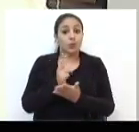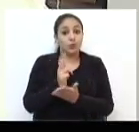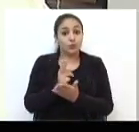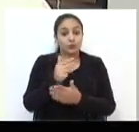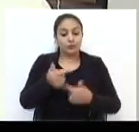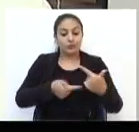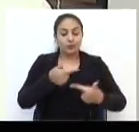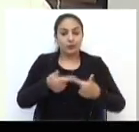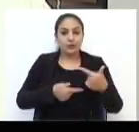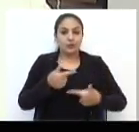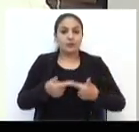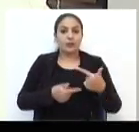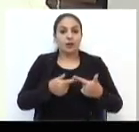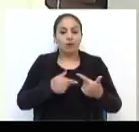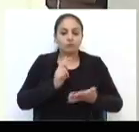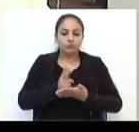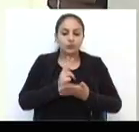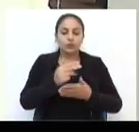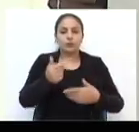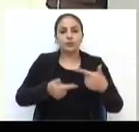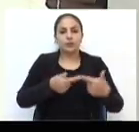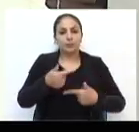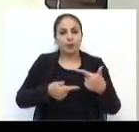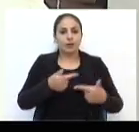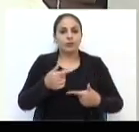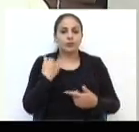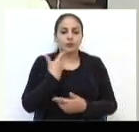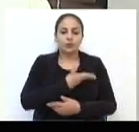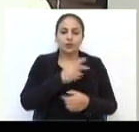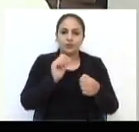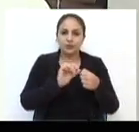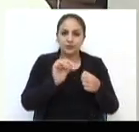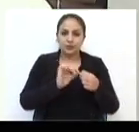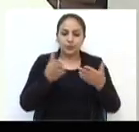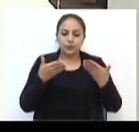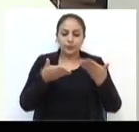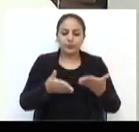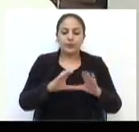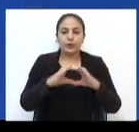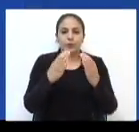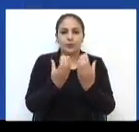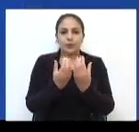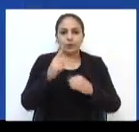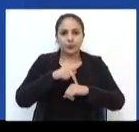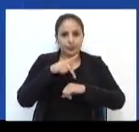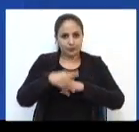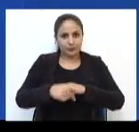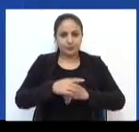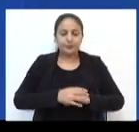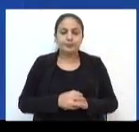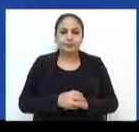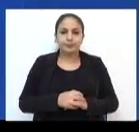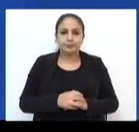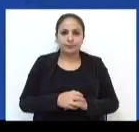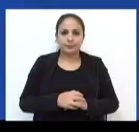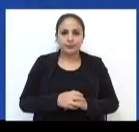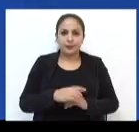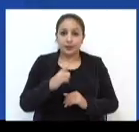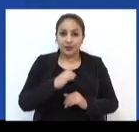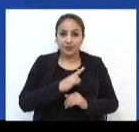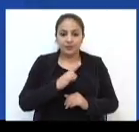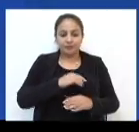continuamos a dar sequência no trabalho que nós viemos fazendo em prol da comunidade. Betinho Tozon, do